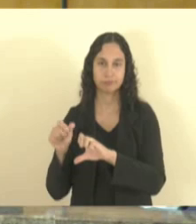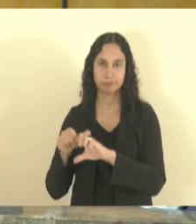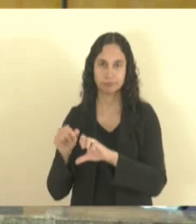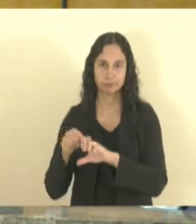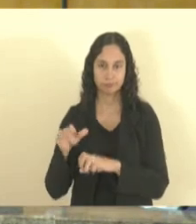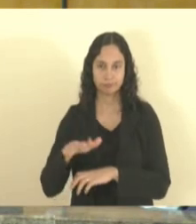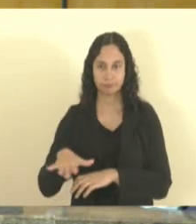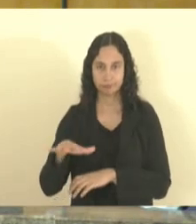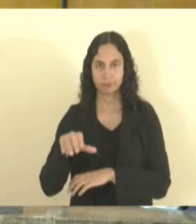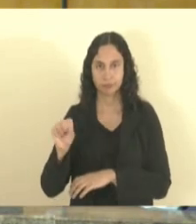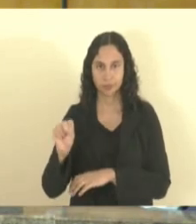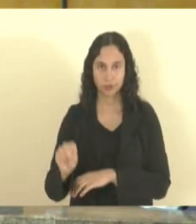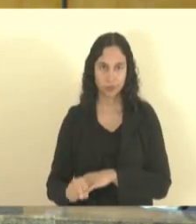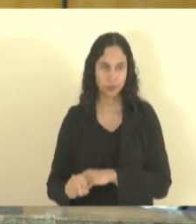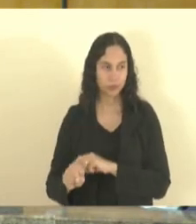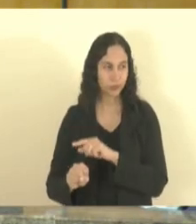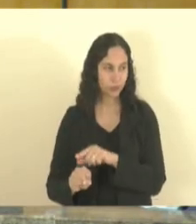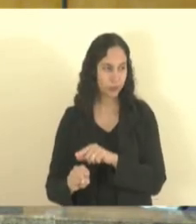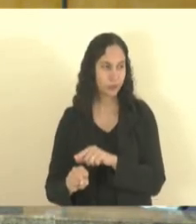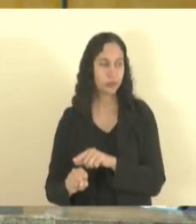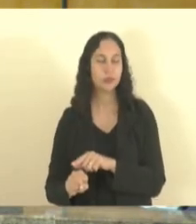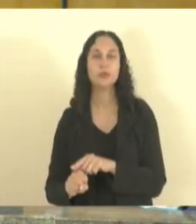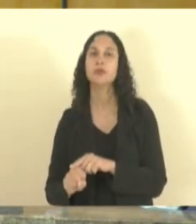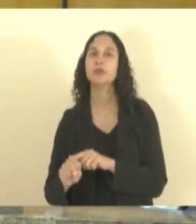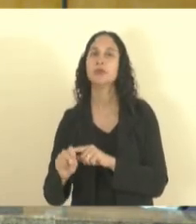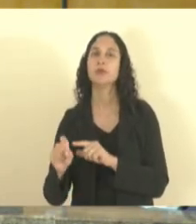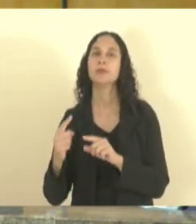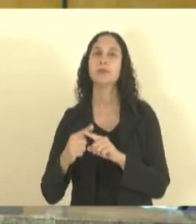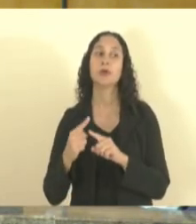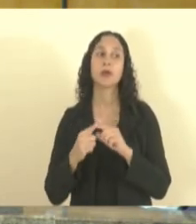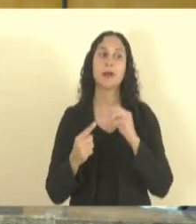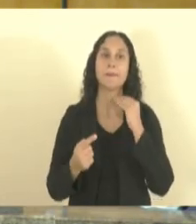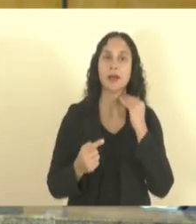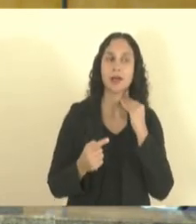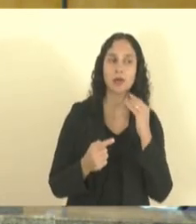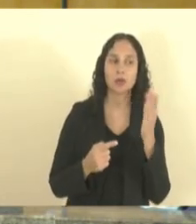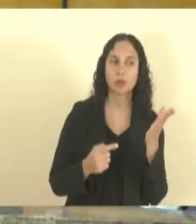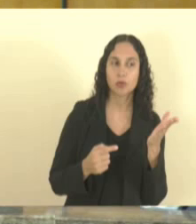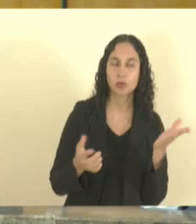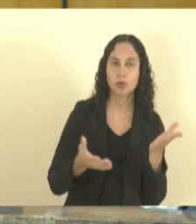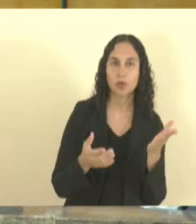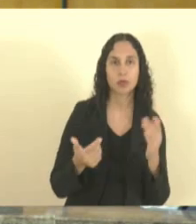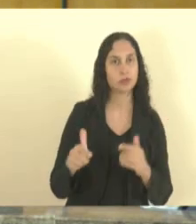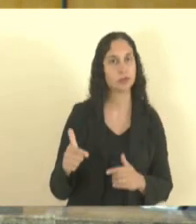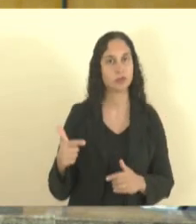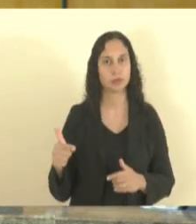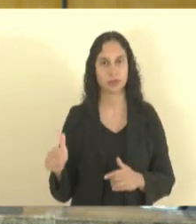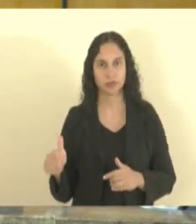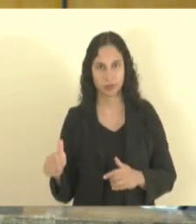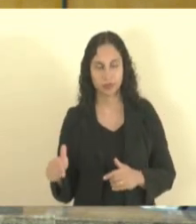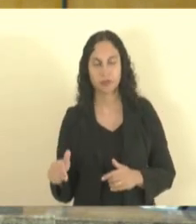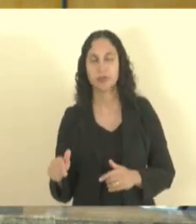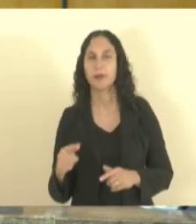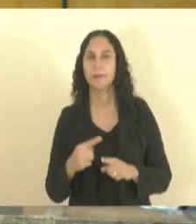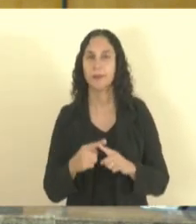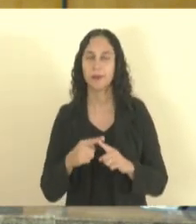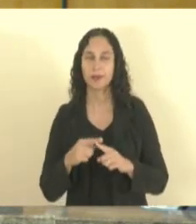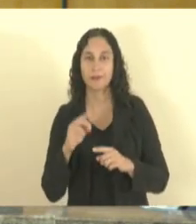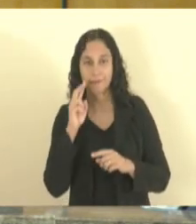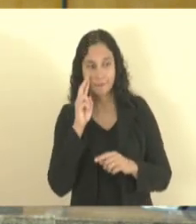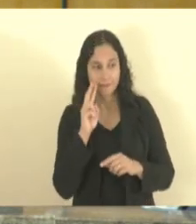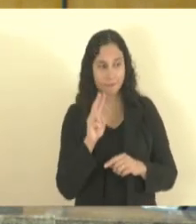a ausência do Banco do Nordeste no Sul do Estado porque a gente já começa a ver já começava a ver